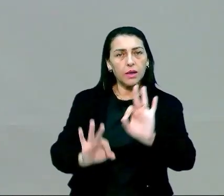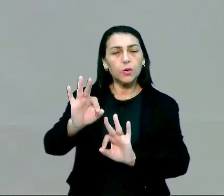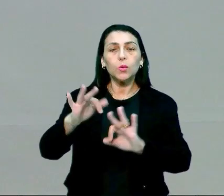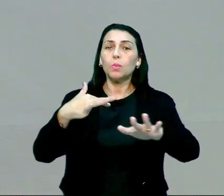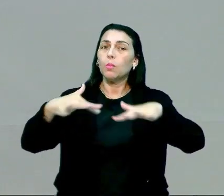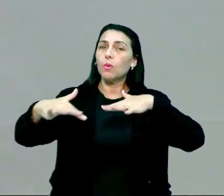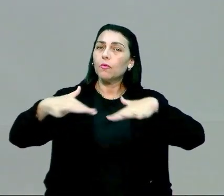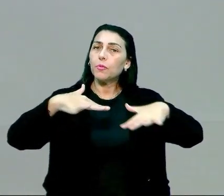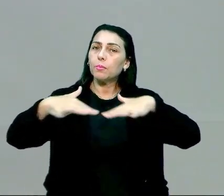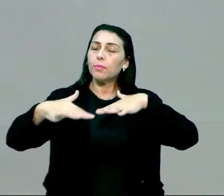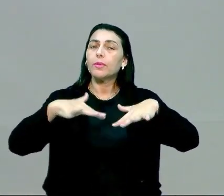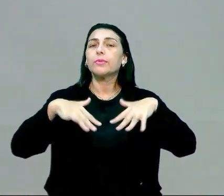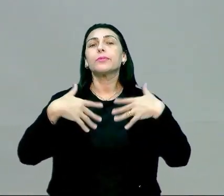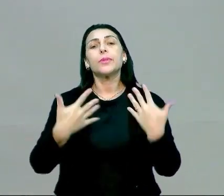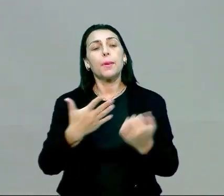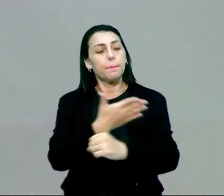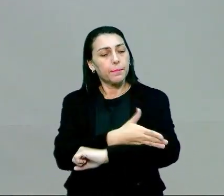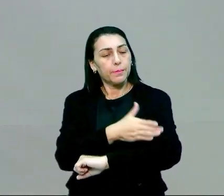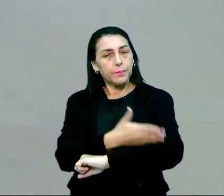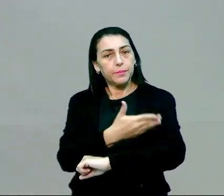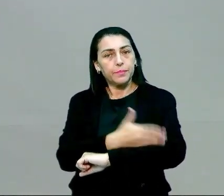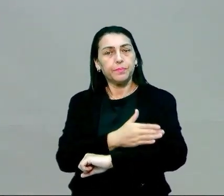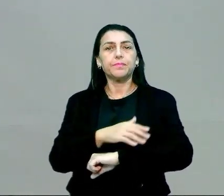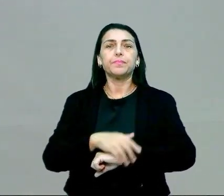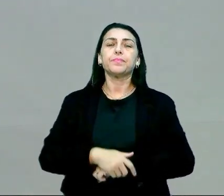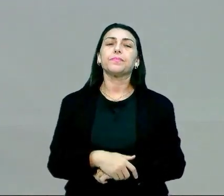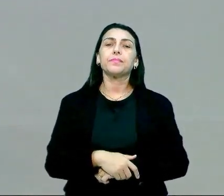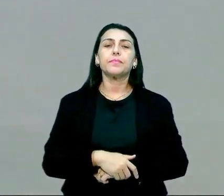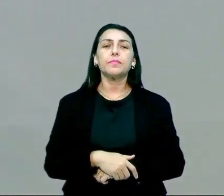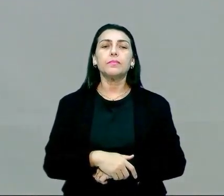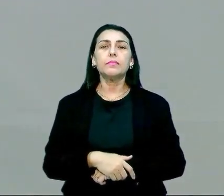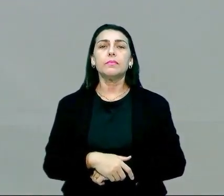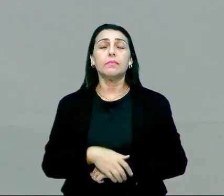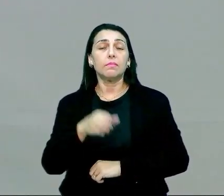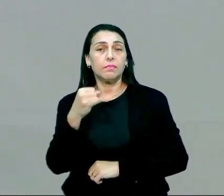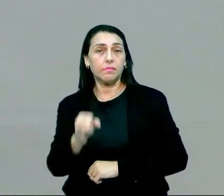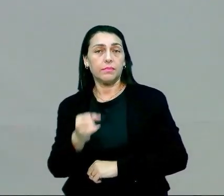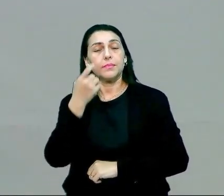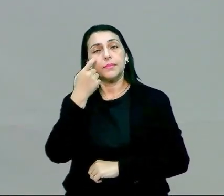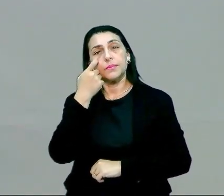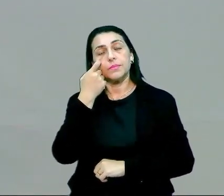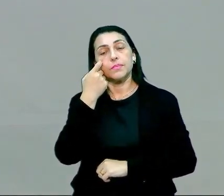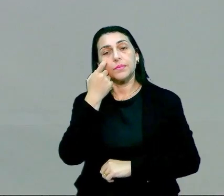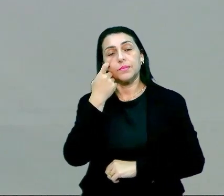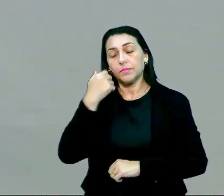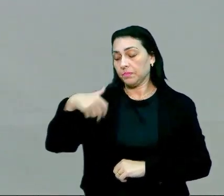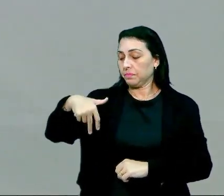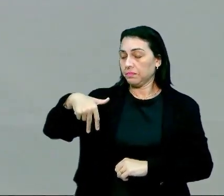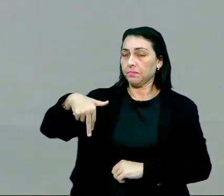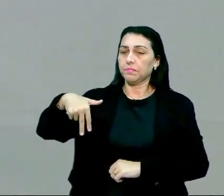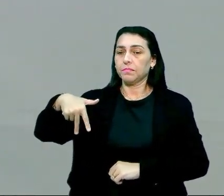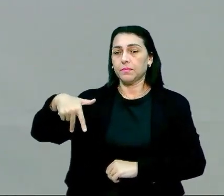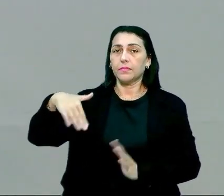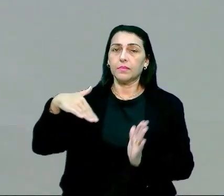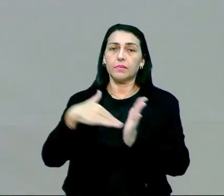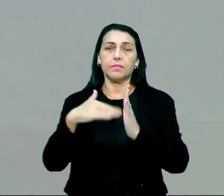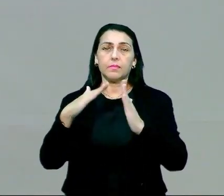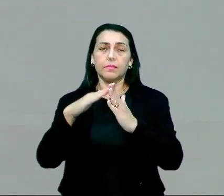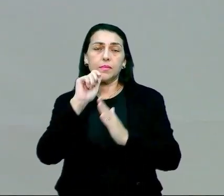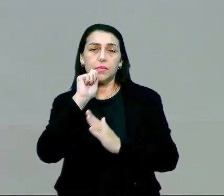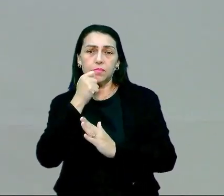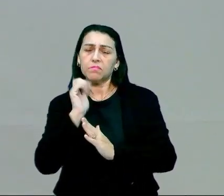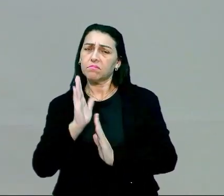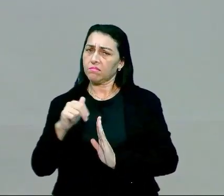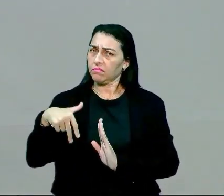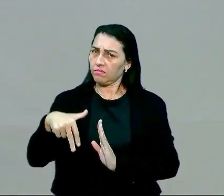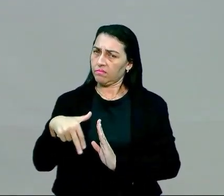movimento, do exercício, da prática em si. Então, se eu vou caminhar até a padaria, estou